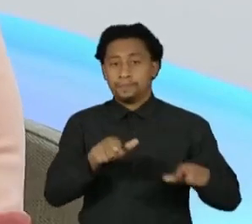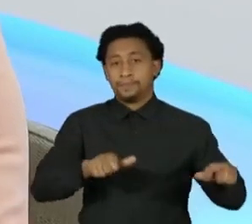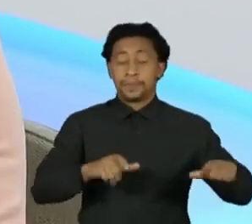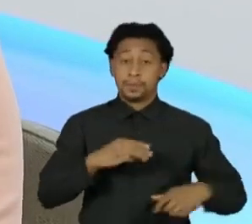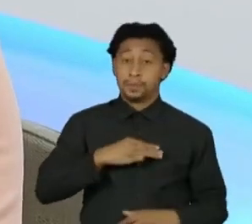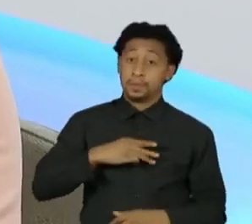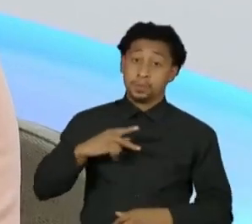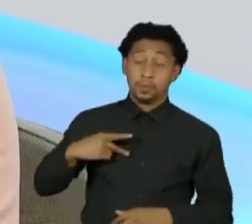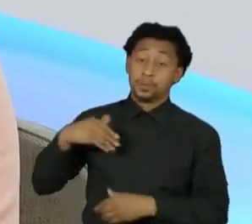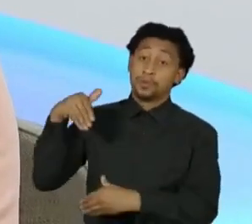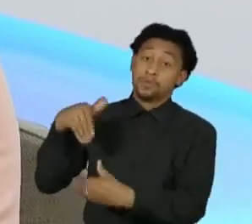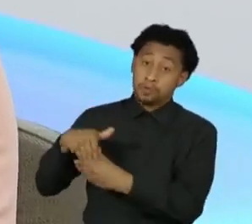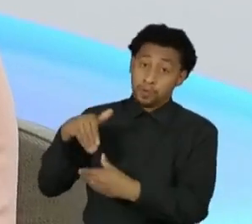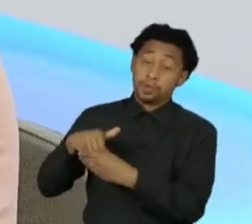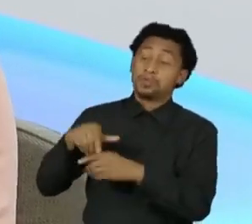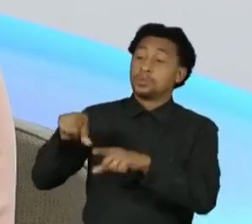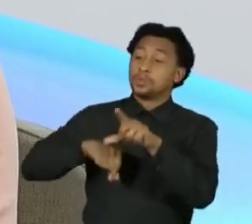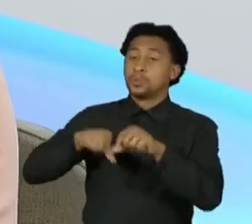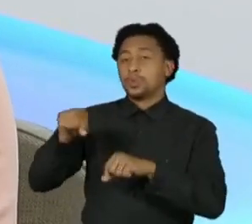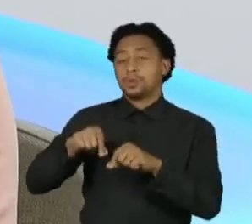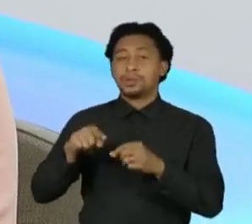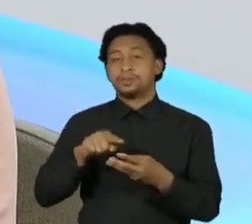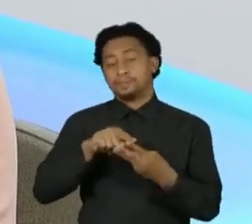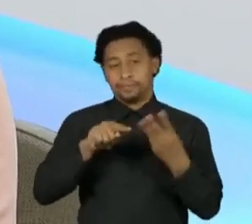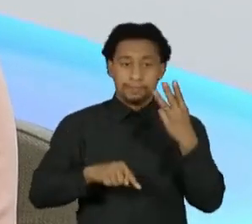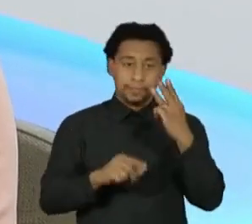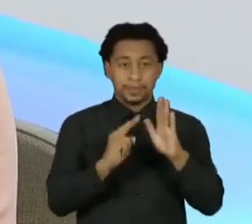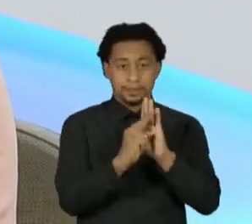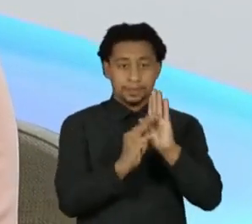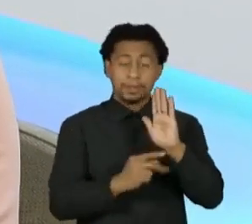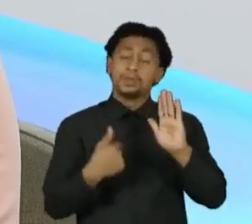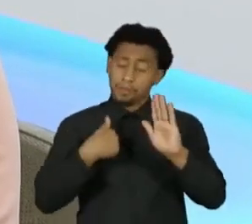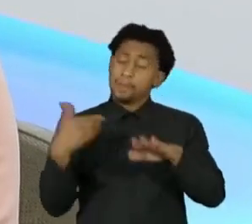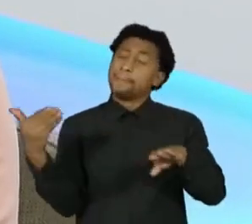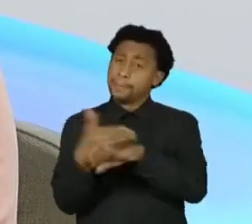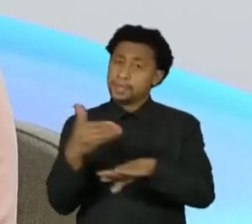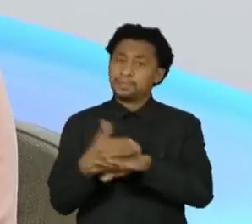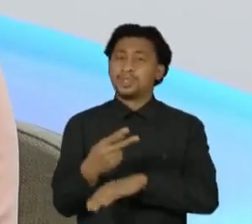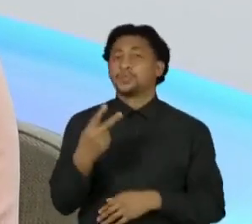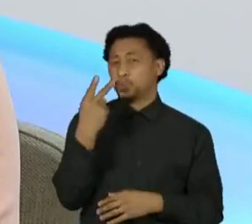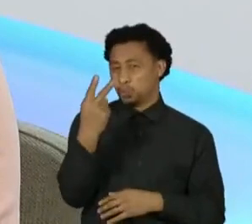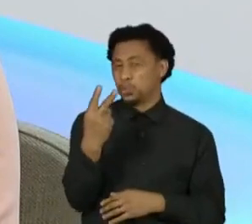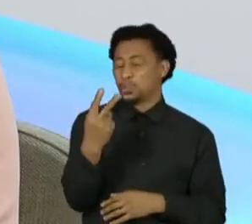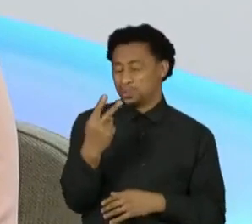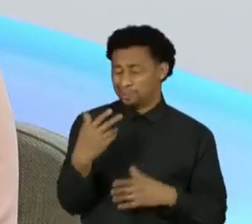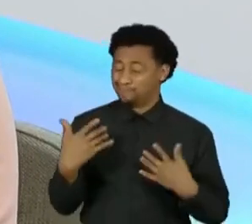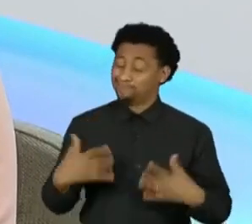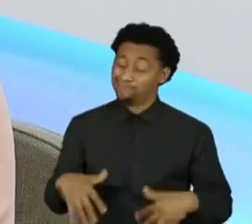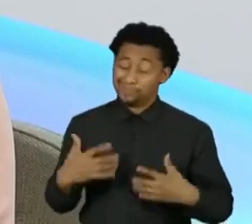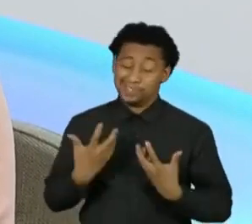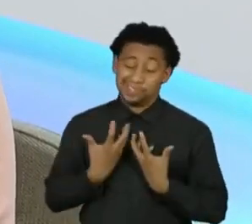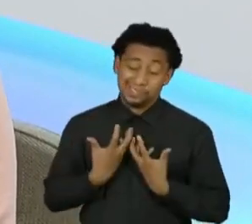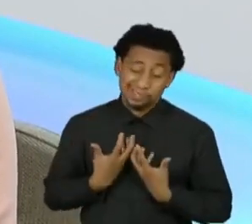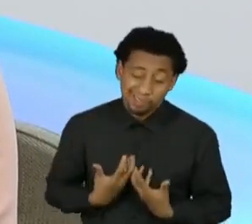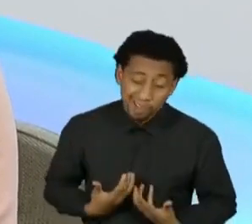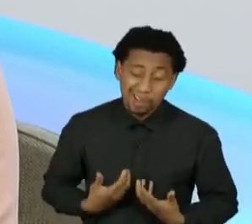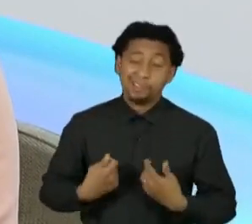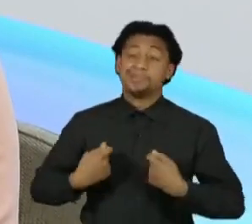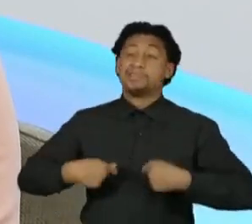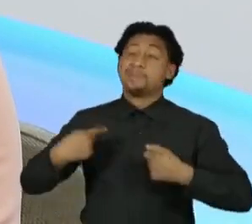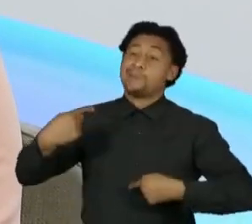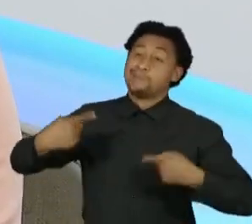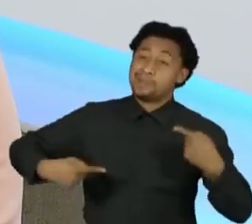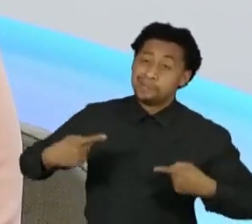e se forma a lista. Eu participei de duas, é um processo exaustivo, que exige muito diálogo,